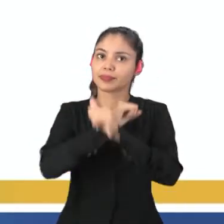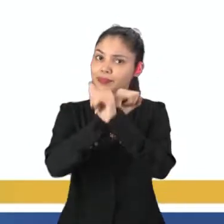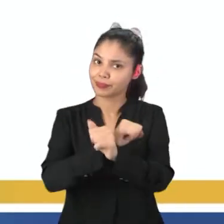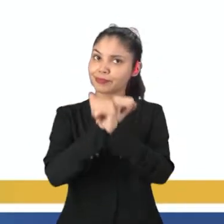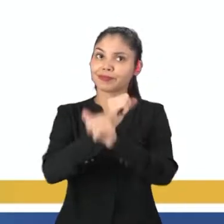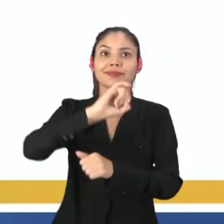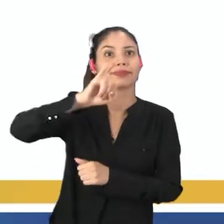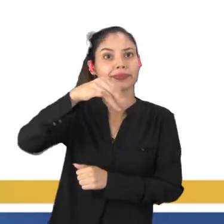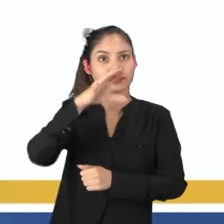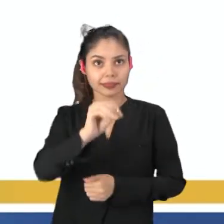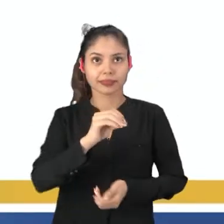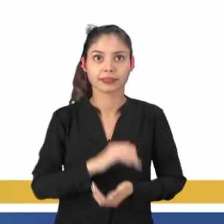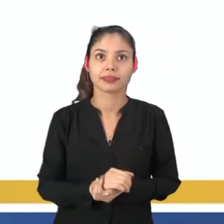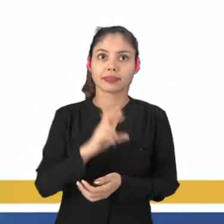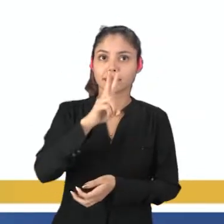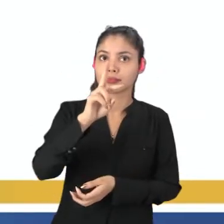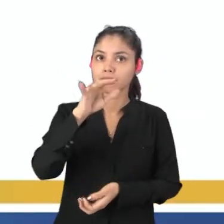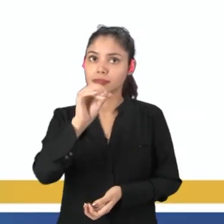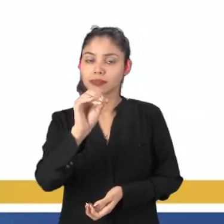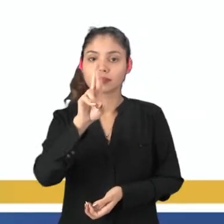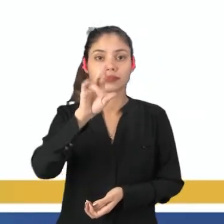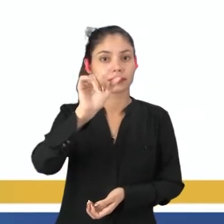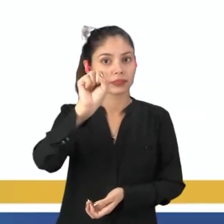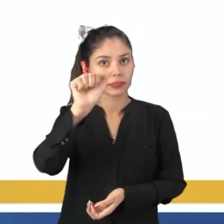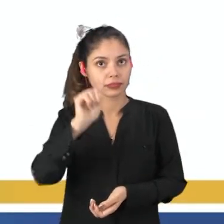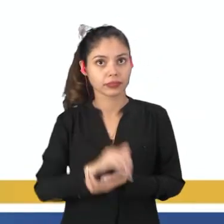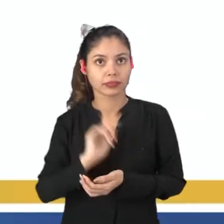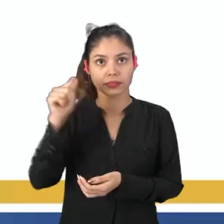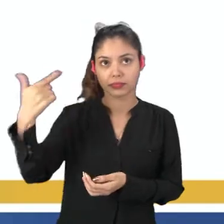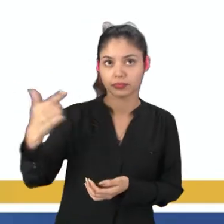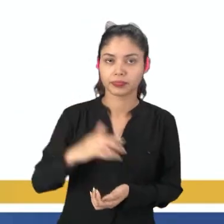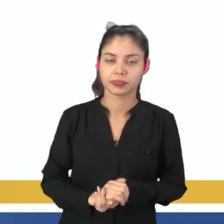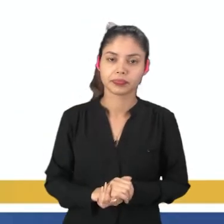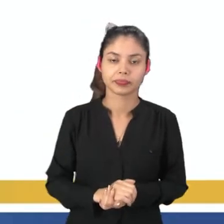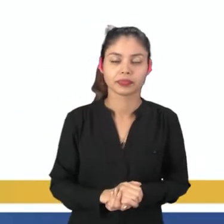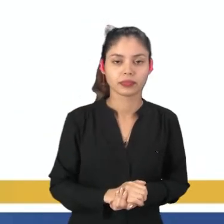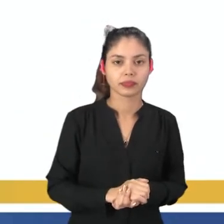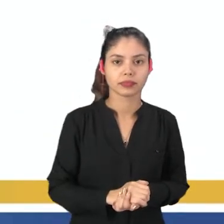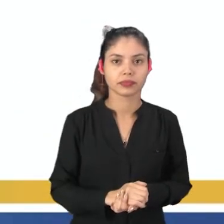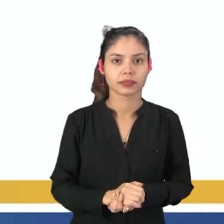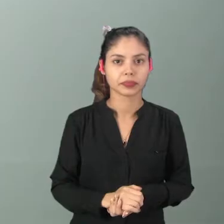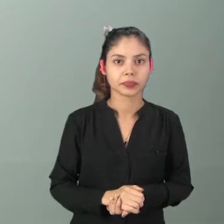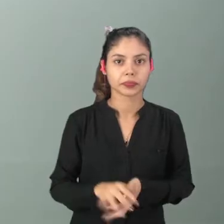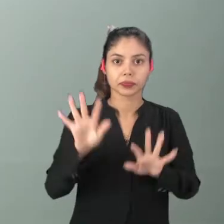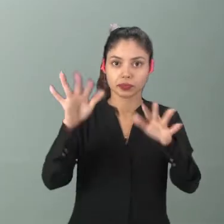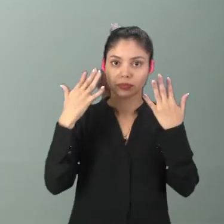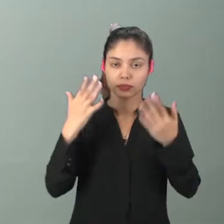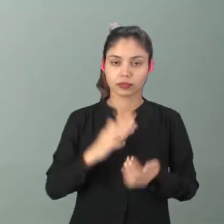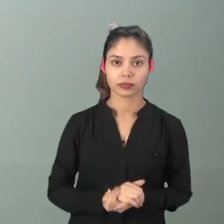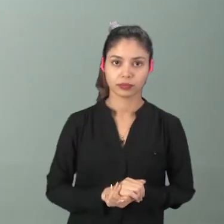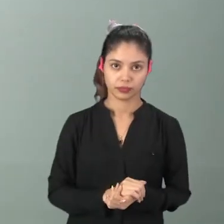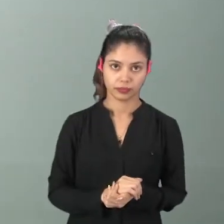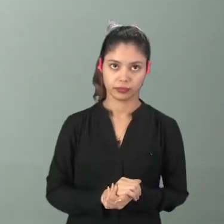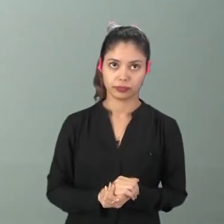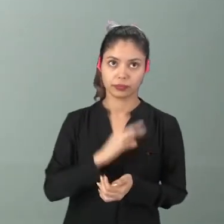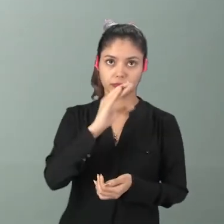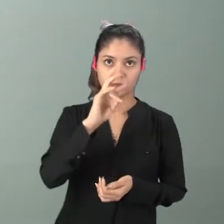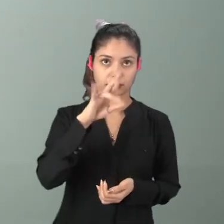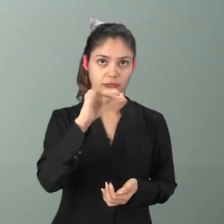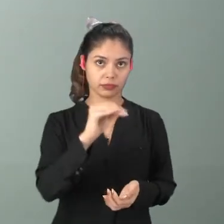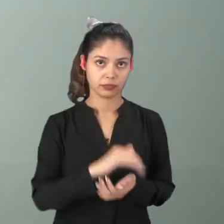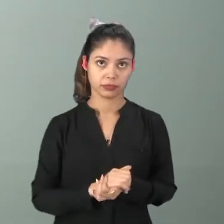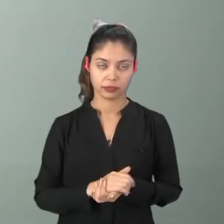Escravos de Jó, O Cravo e a Rosa, entre outros. Então, olha aqui pra mim. A ciranda,